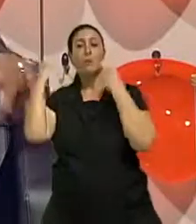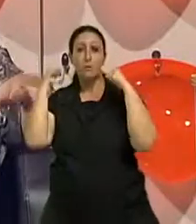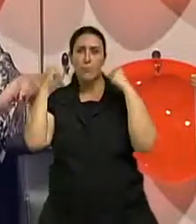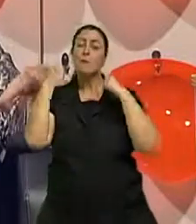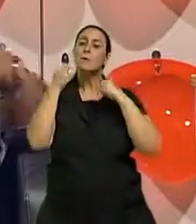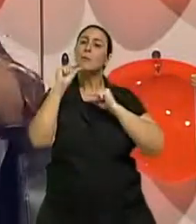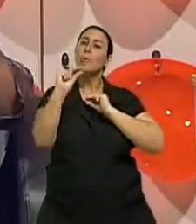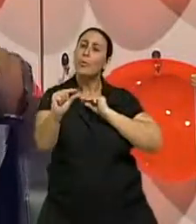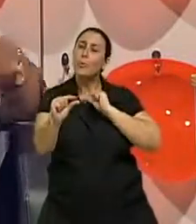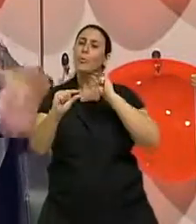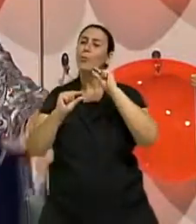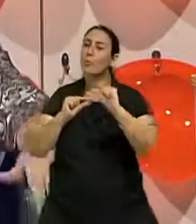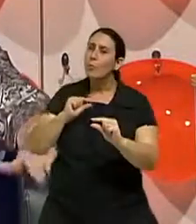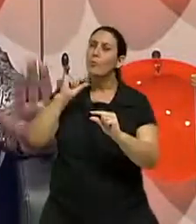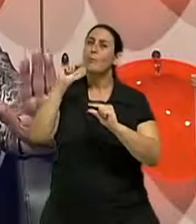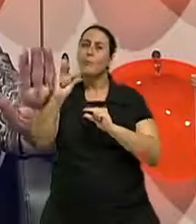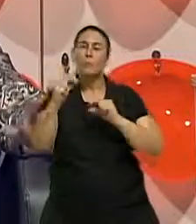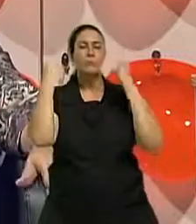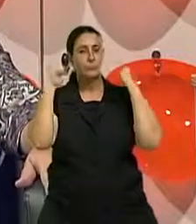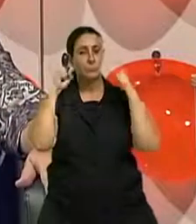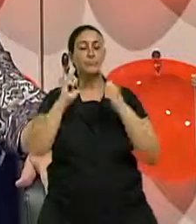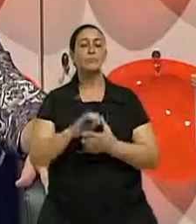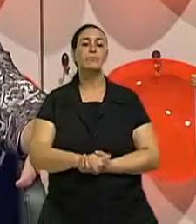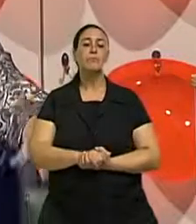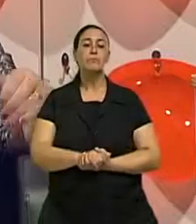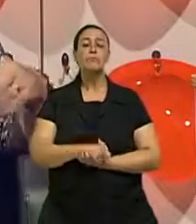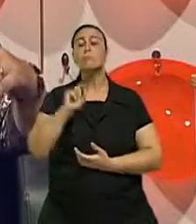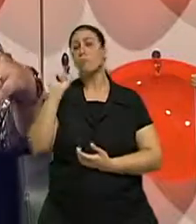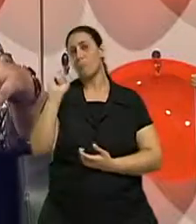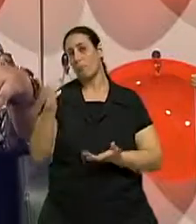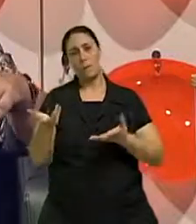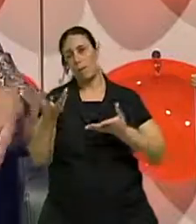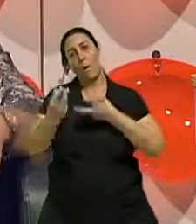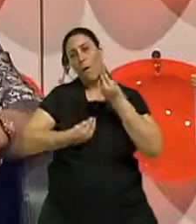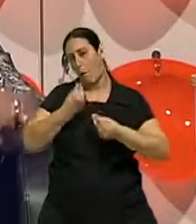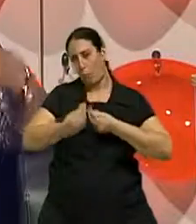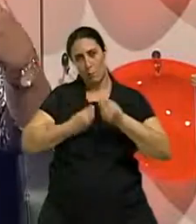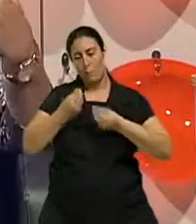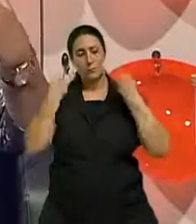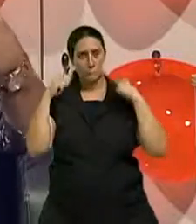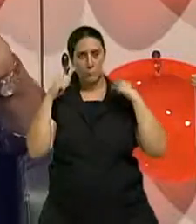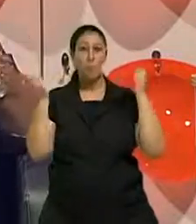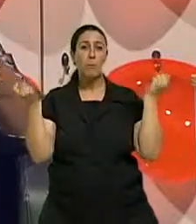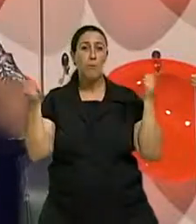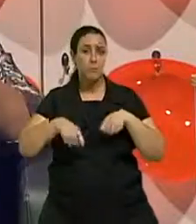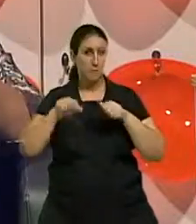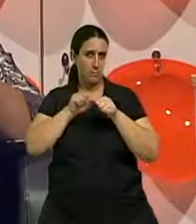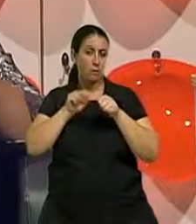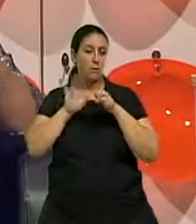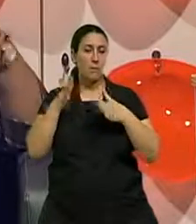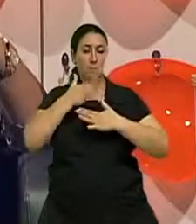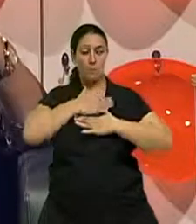rotinas de exercício. Bom, como é que esse exercício vai agir sobre os meus